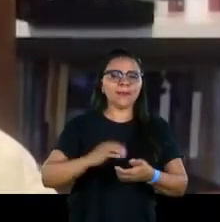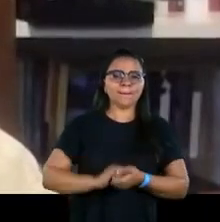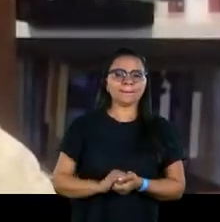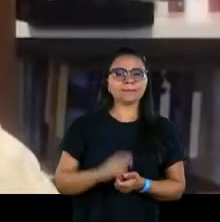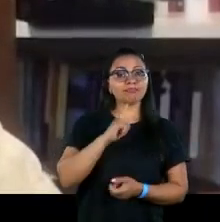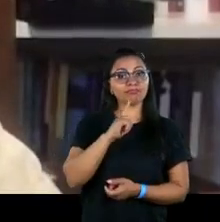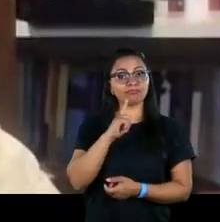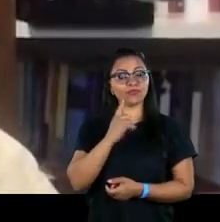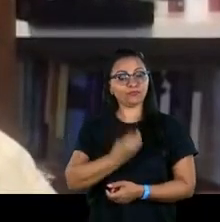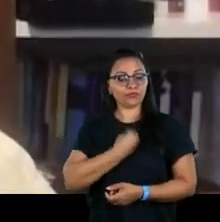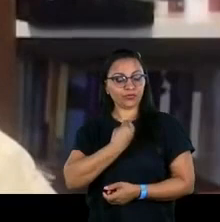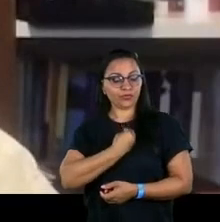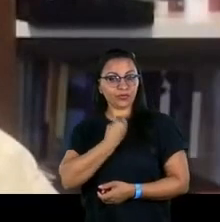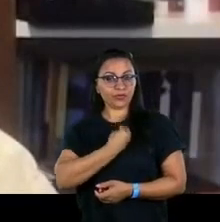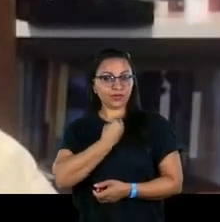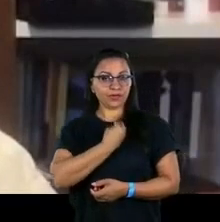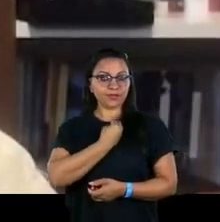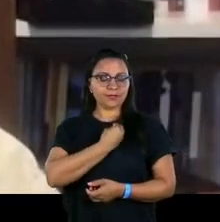e que tinham uma vida